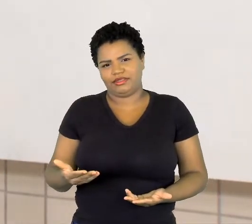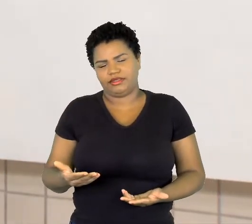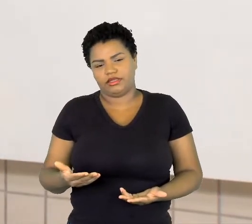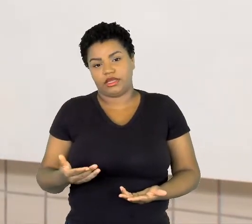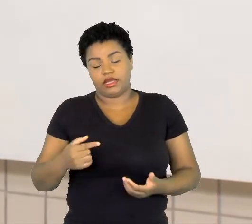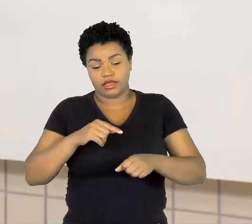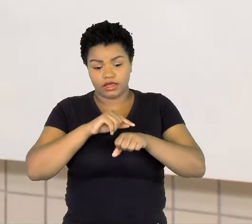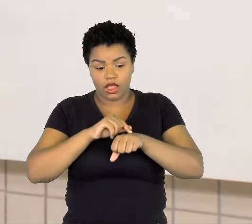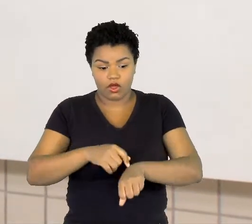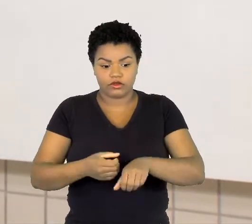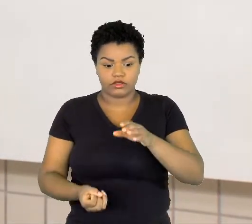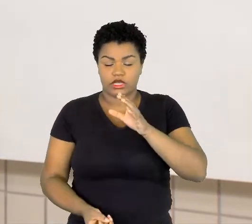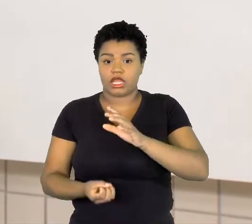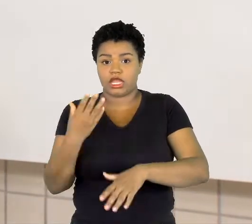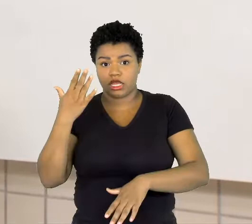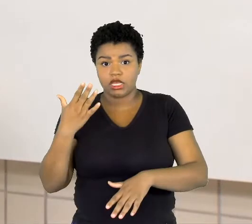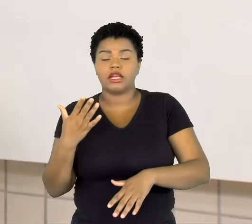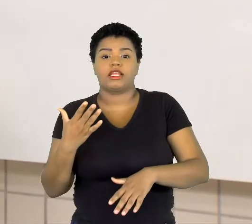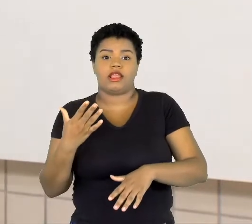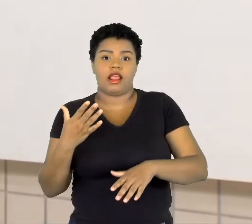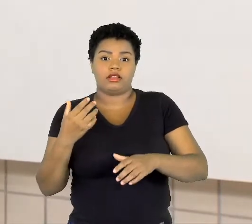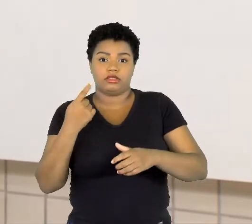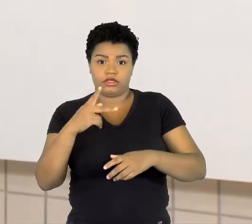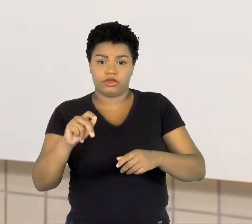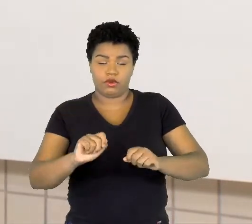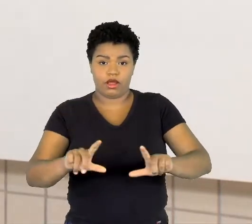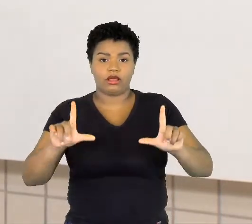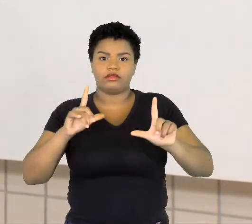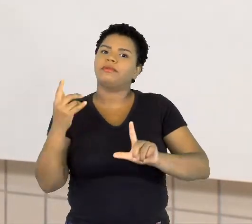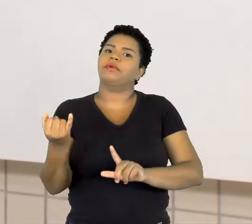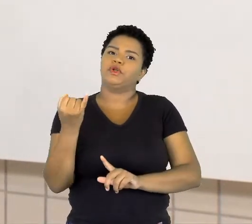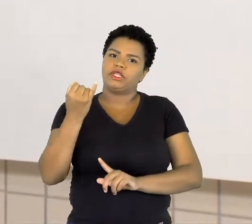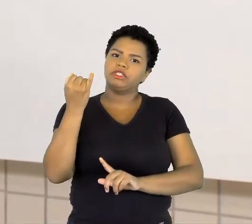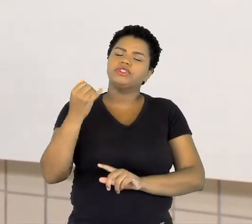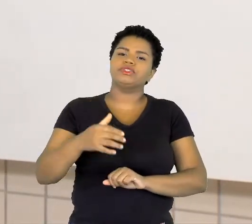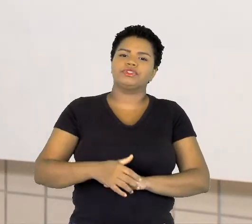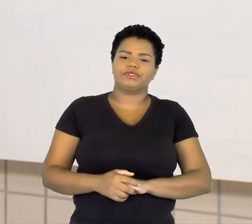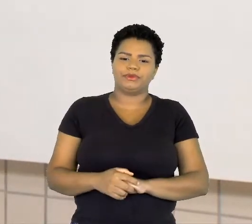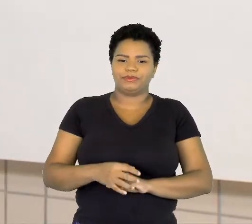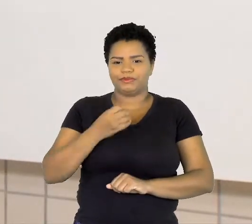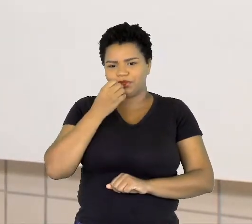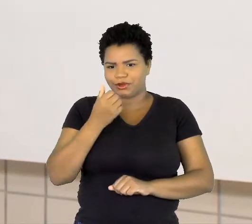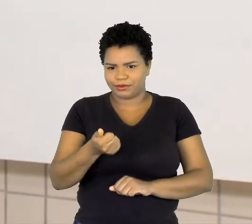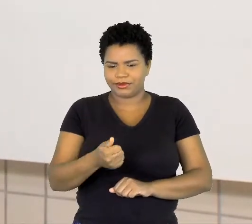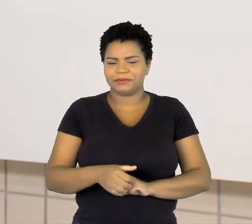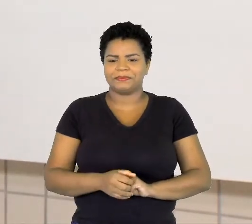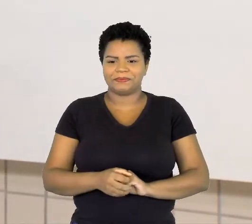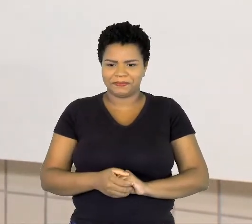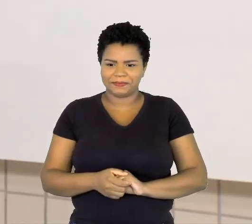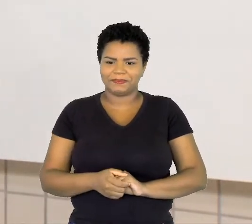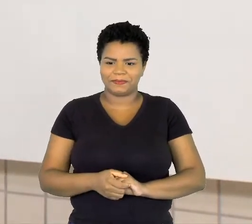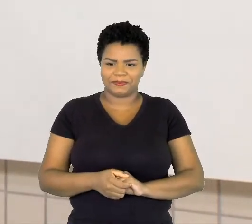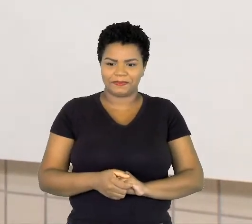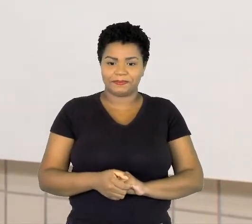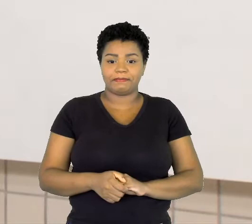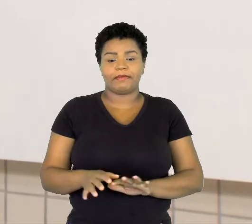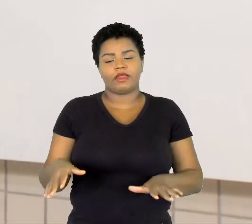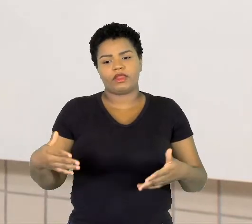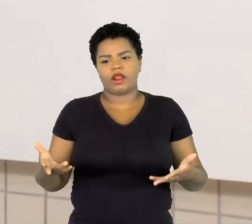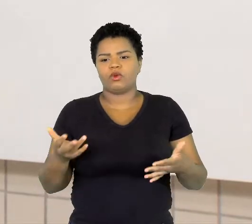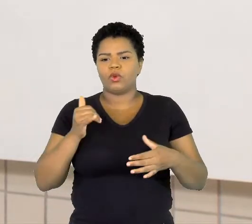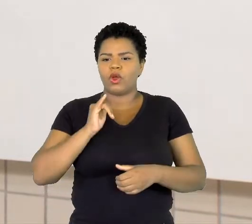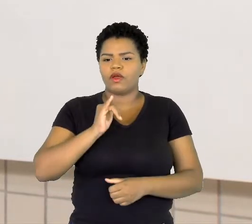na hora de você criar o seu cartaz. Aí, muito bem. E aí, o que eu te digo?